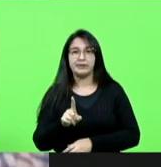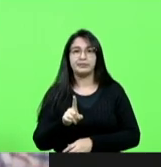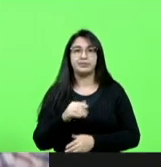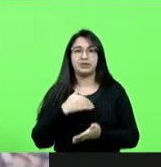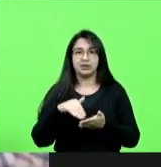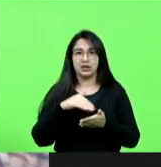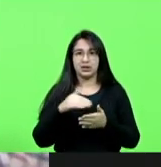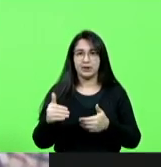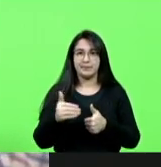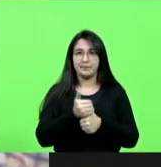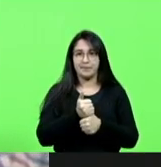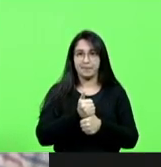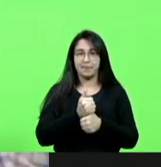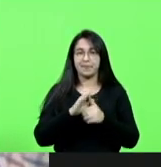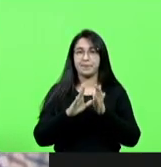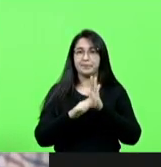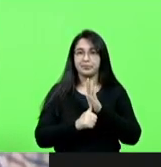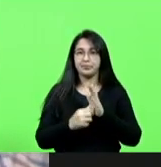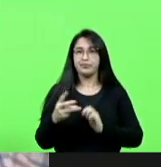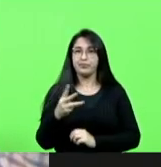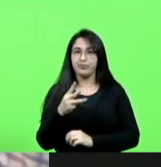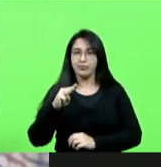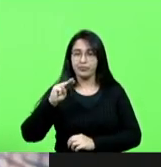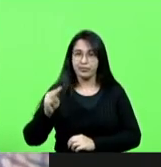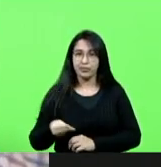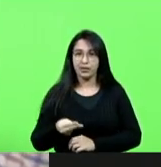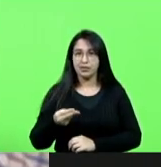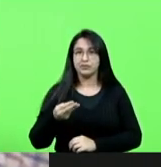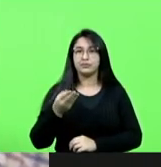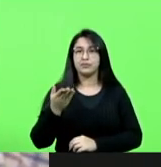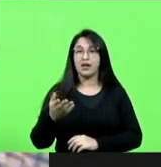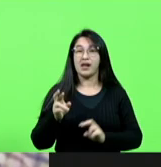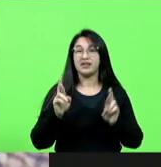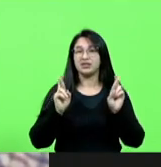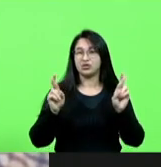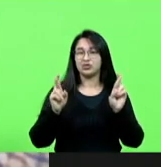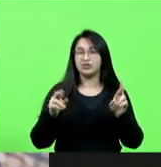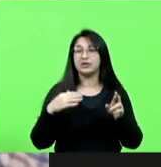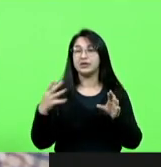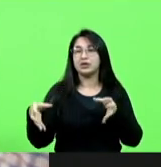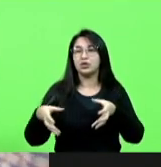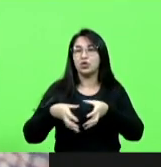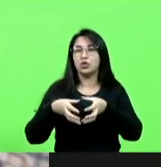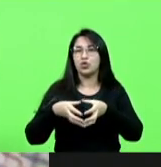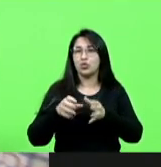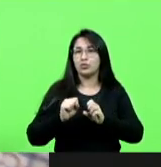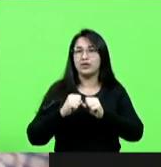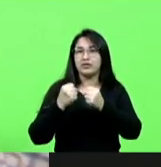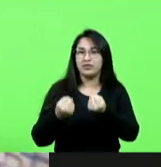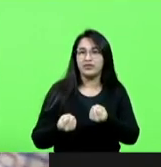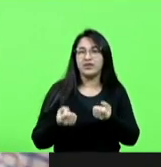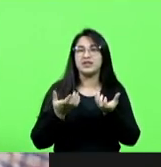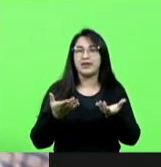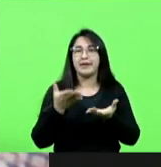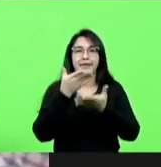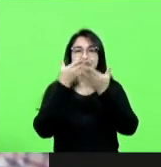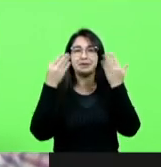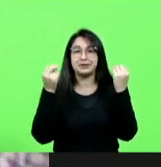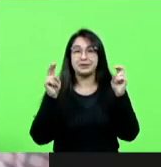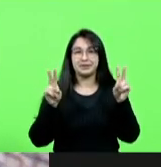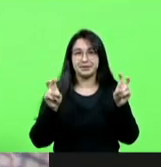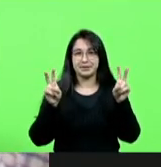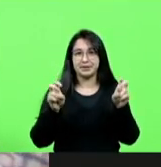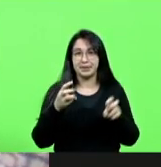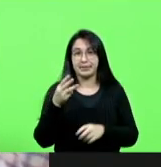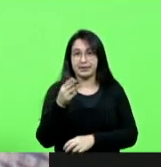adjunto do roubo dos 33 milhões, que é a torcida dele para que a gente esqueça, enterre o assunto dos